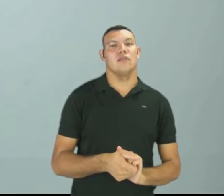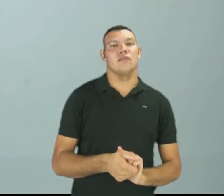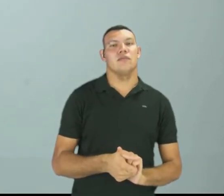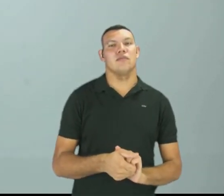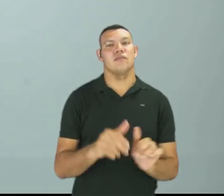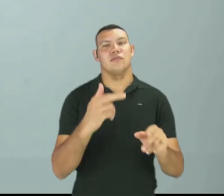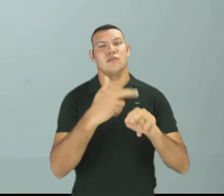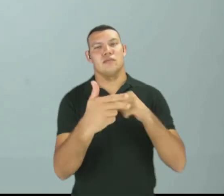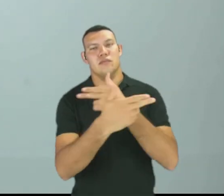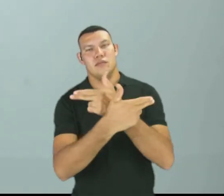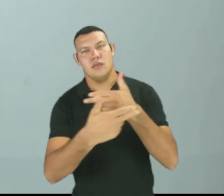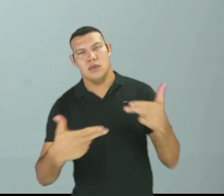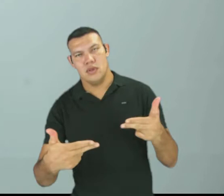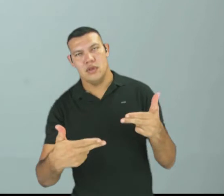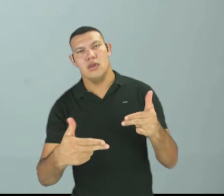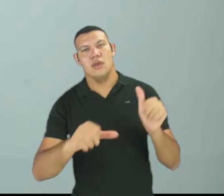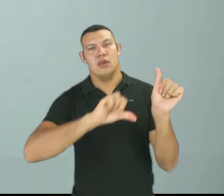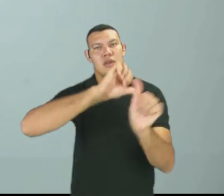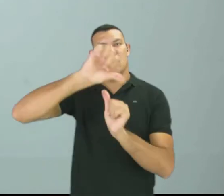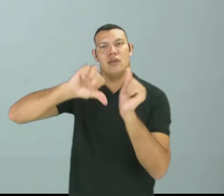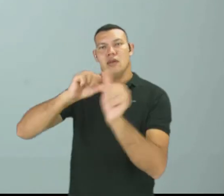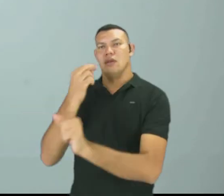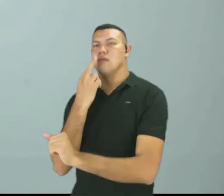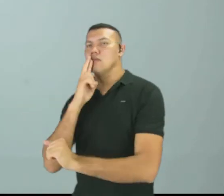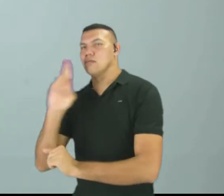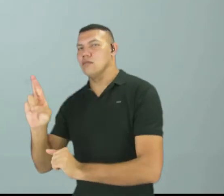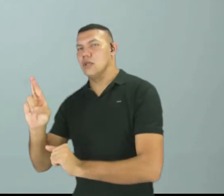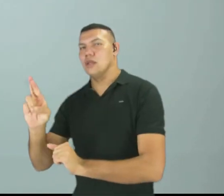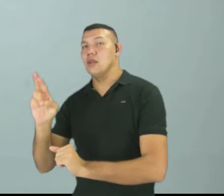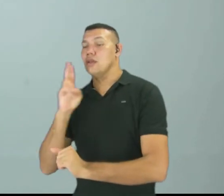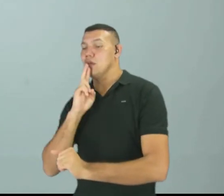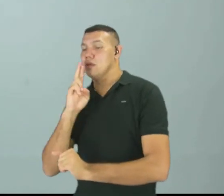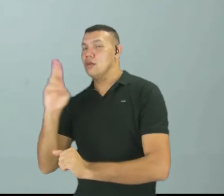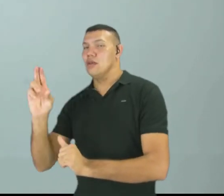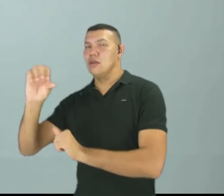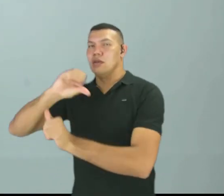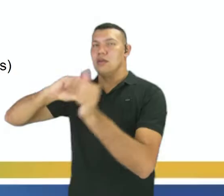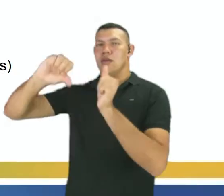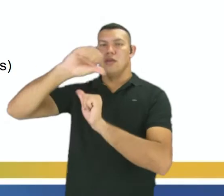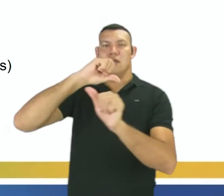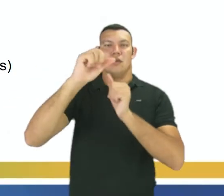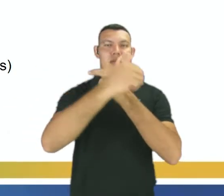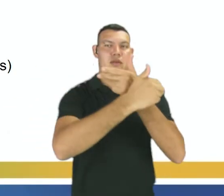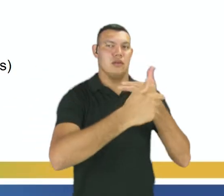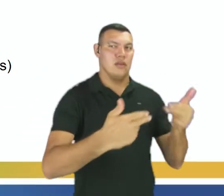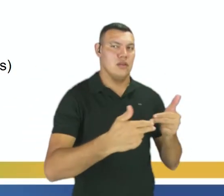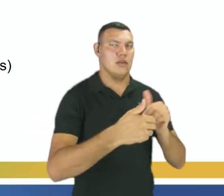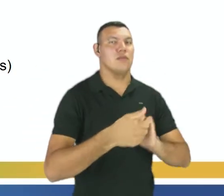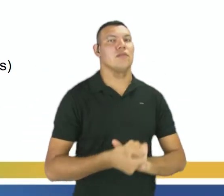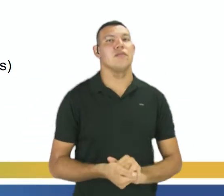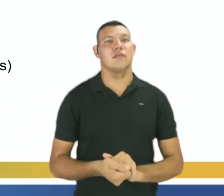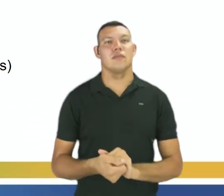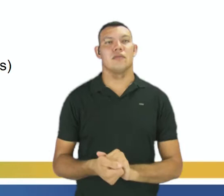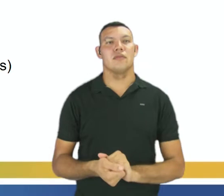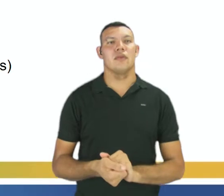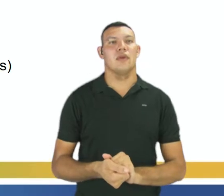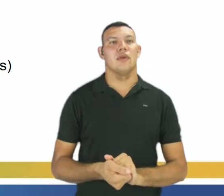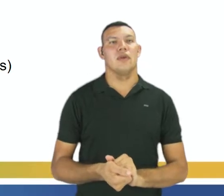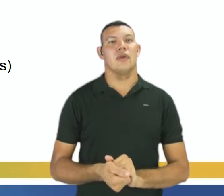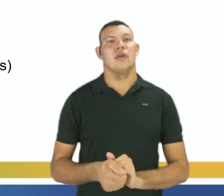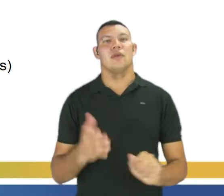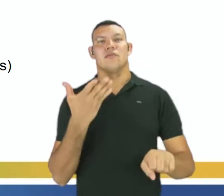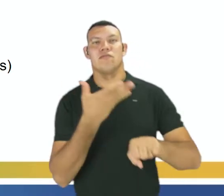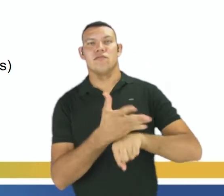reagentes e reagentes formando produtos, ok? As concentrações de todos os participantes,